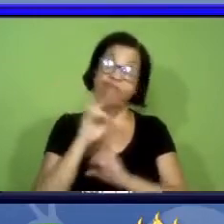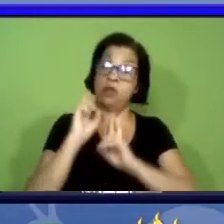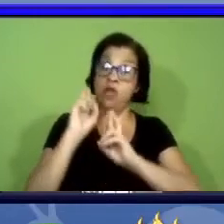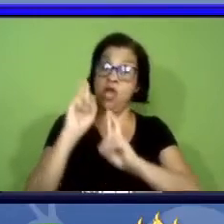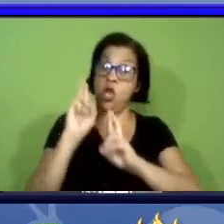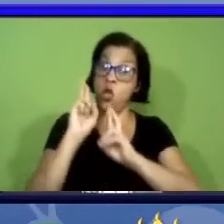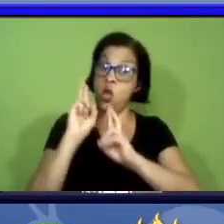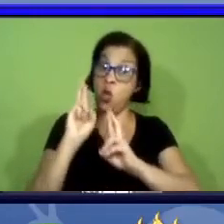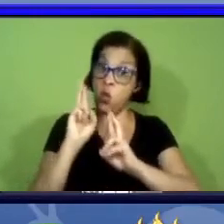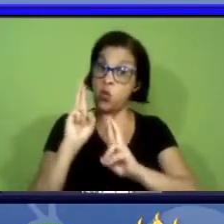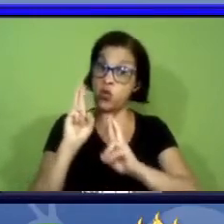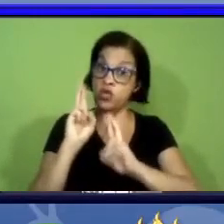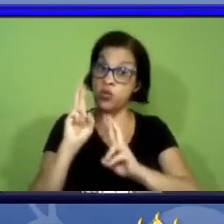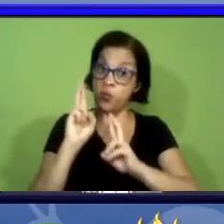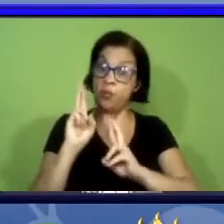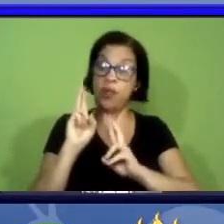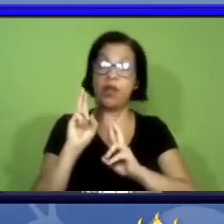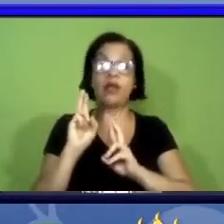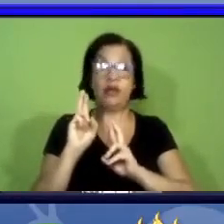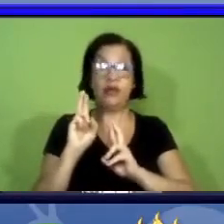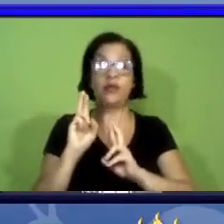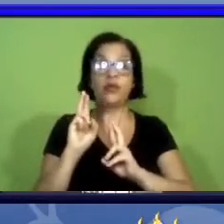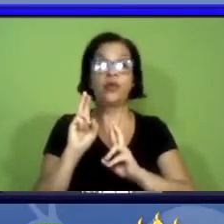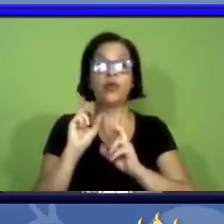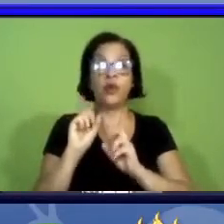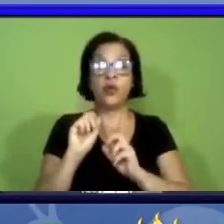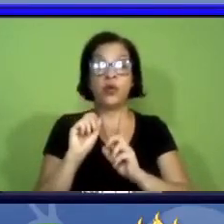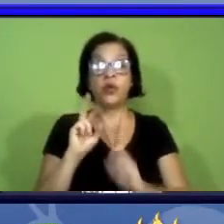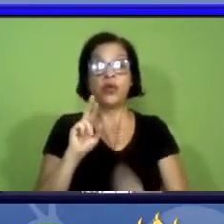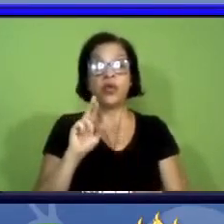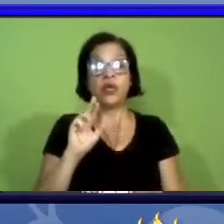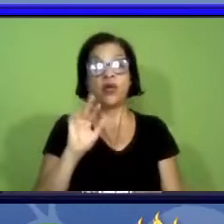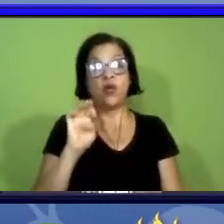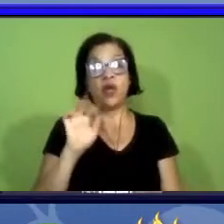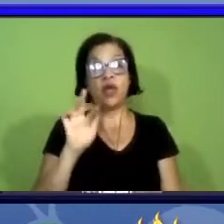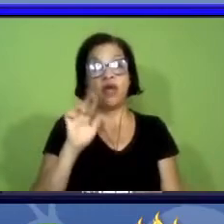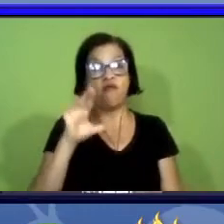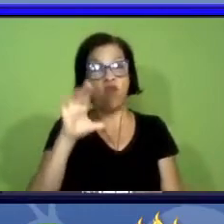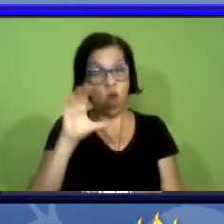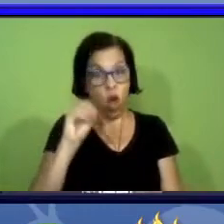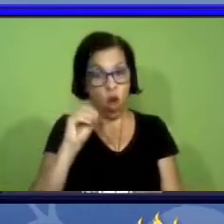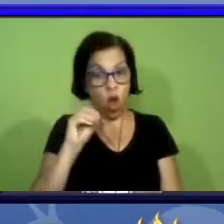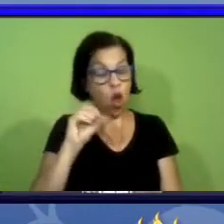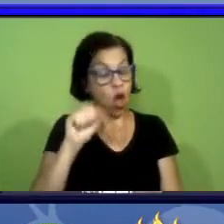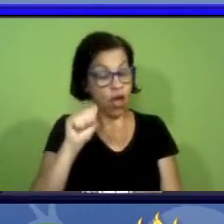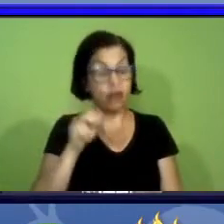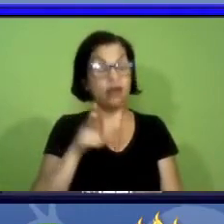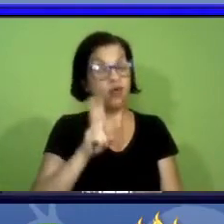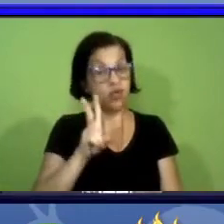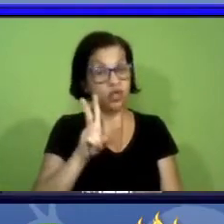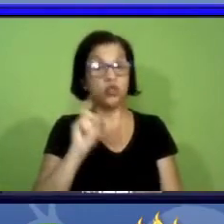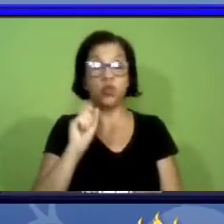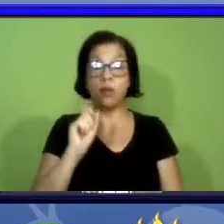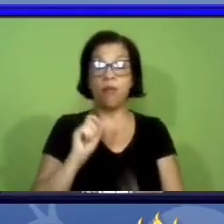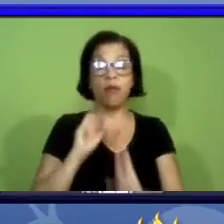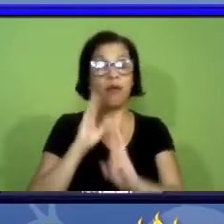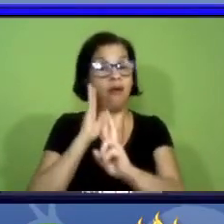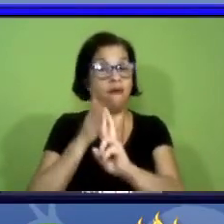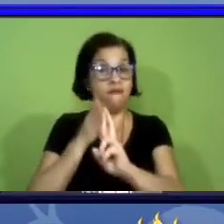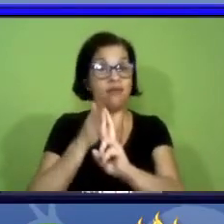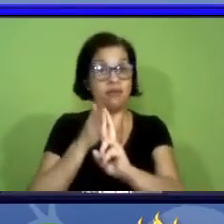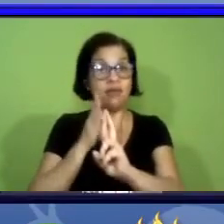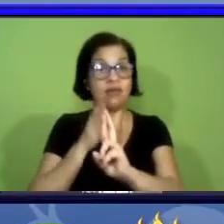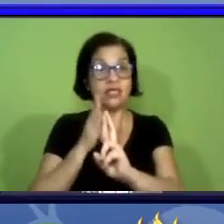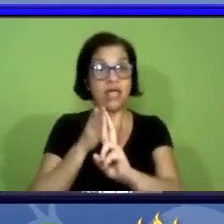e acho louvável que o programa Reflora seja mantido que é um referencial para